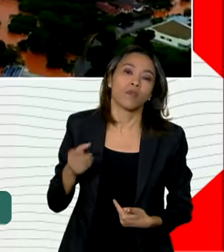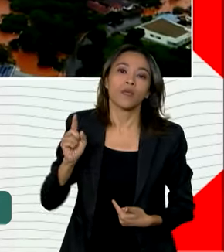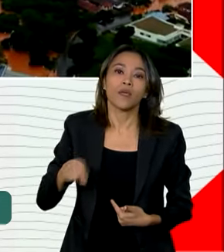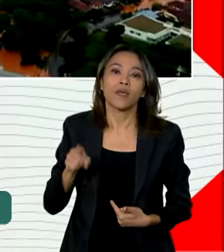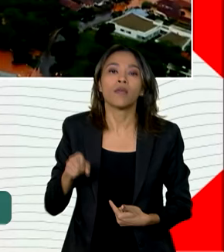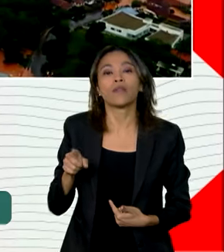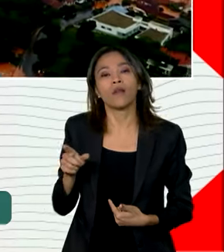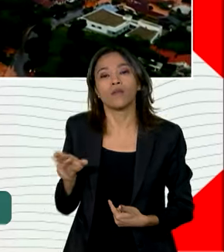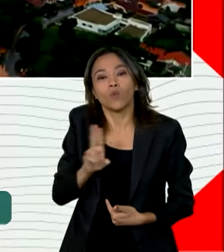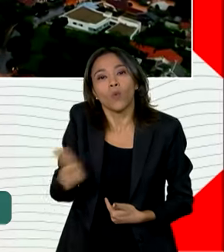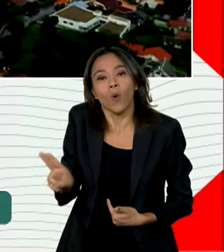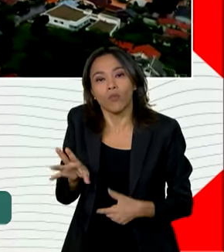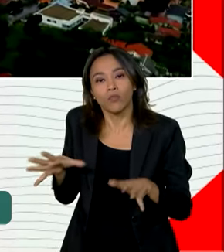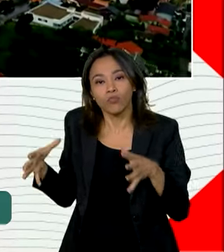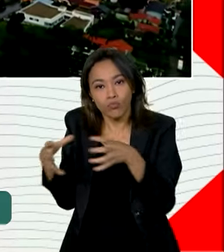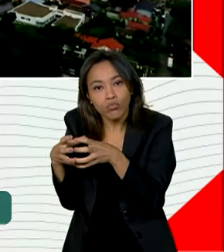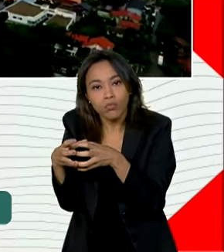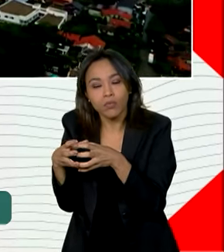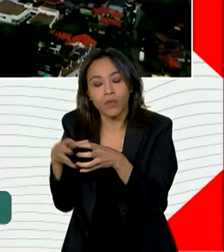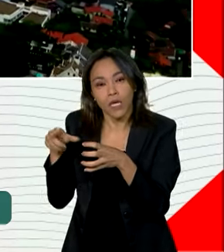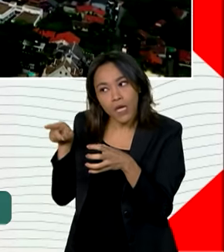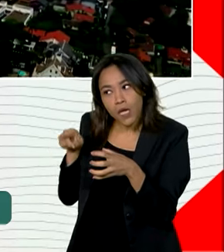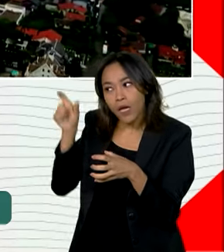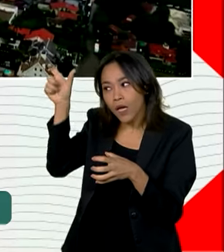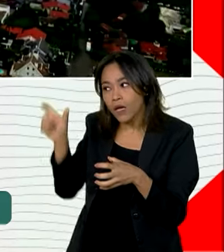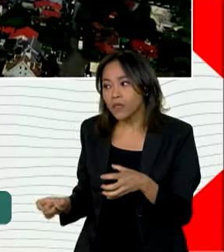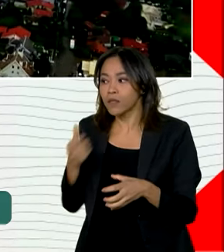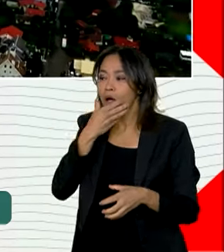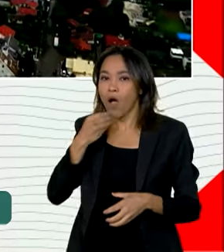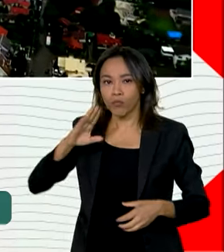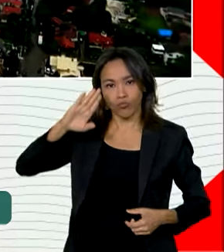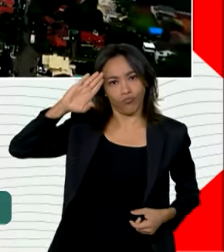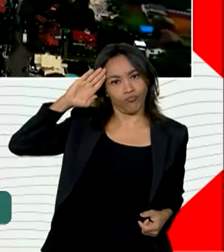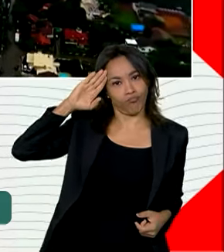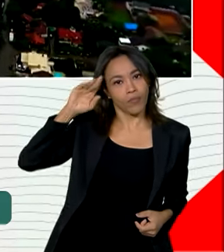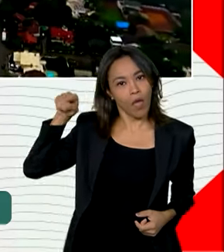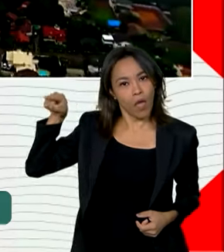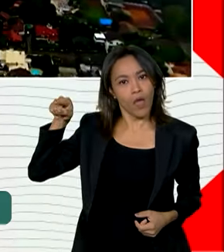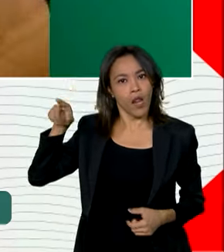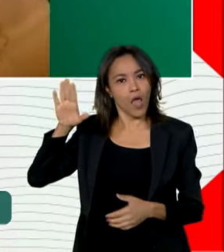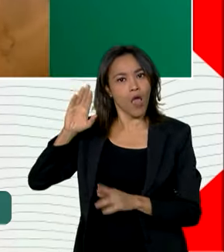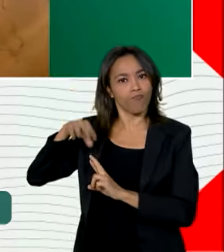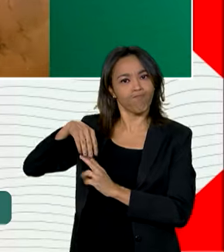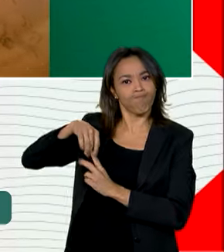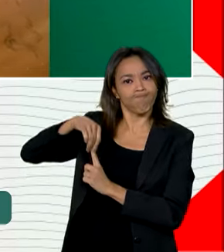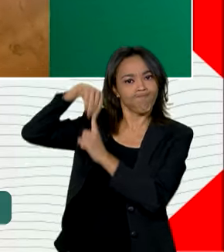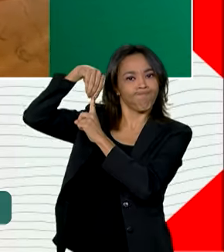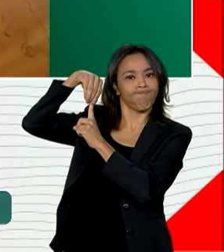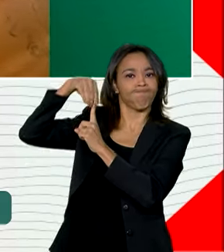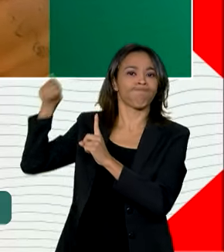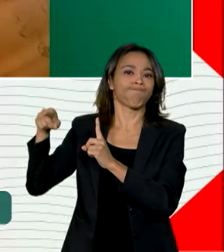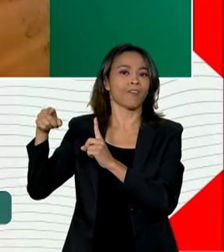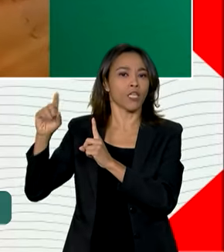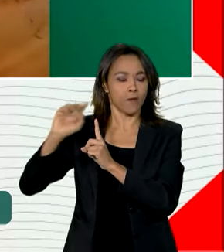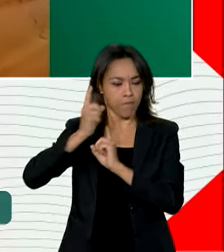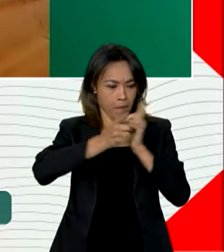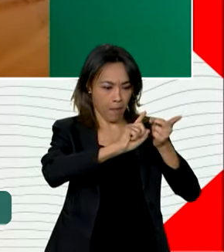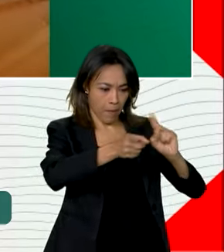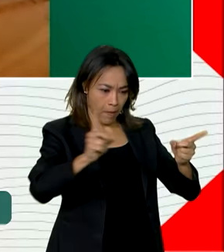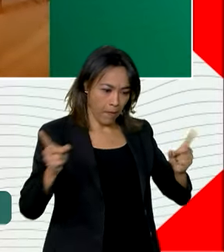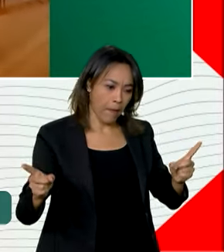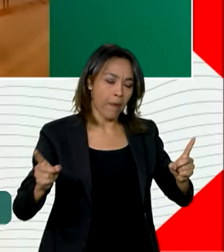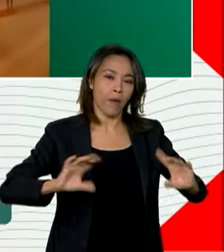de Taquari 2. E o general Hertz comanda as tropas da Marinha, da Aeronáutica e do Exército.